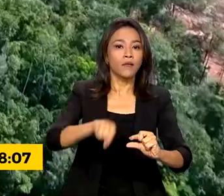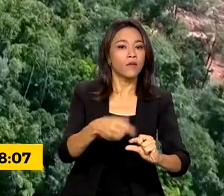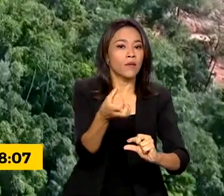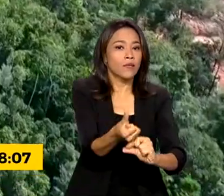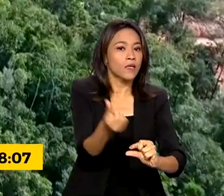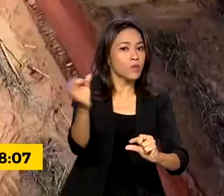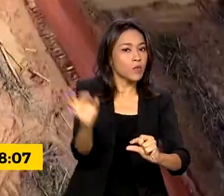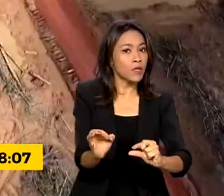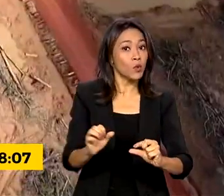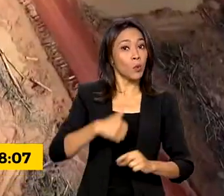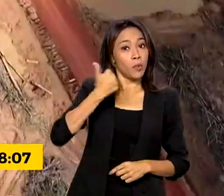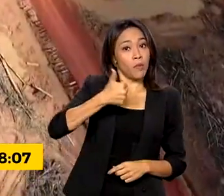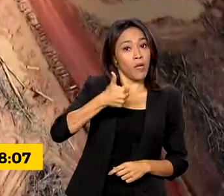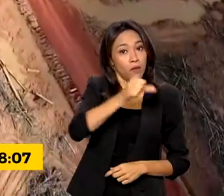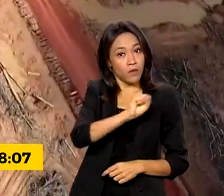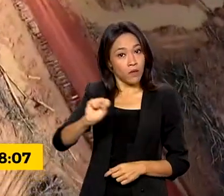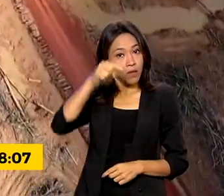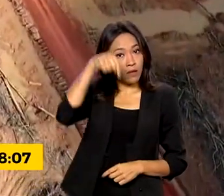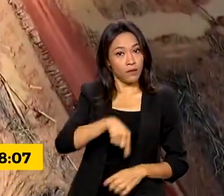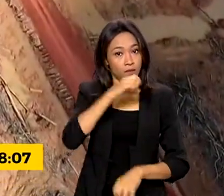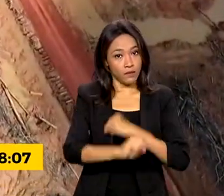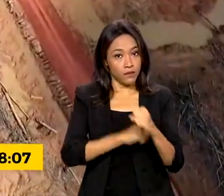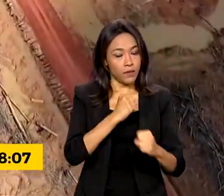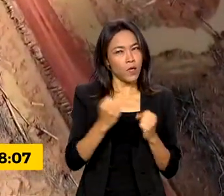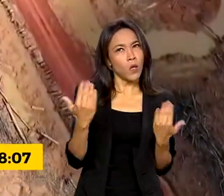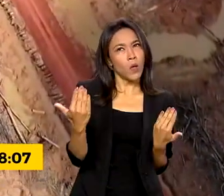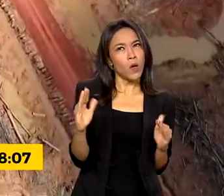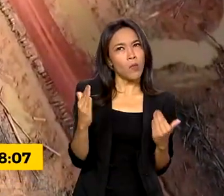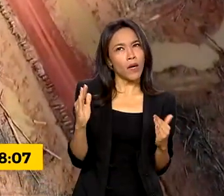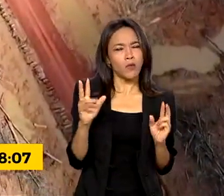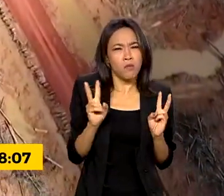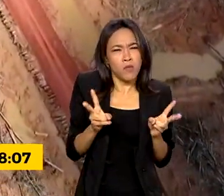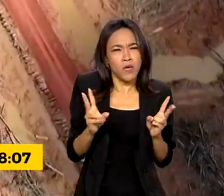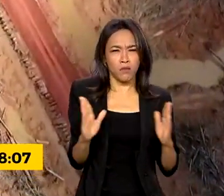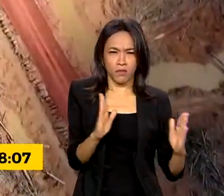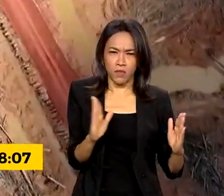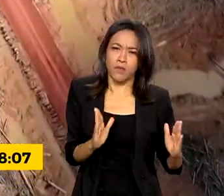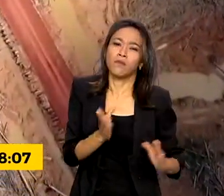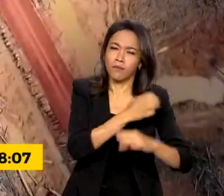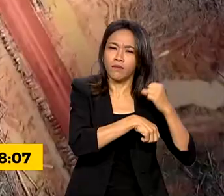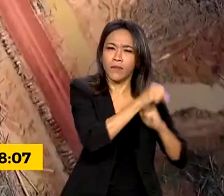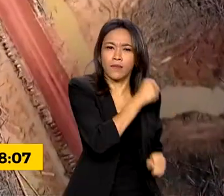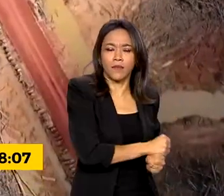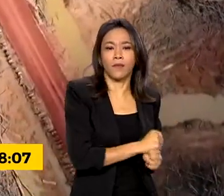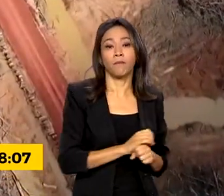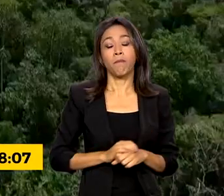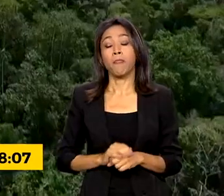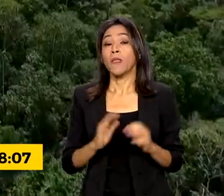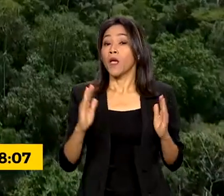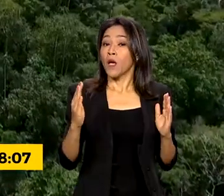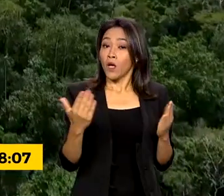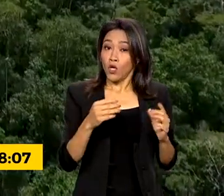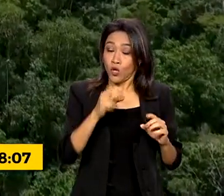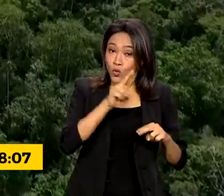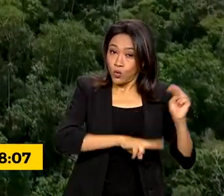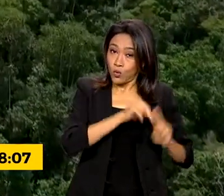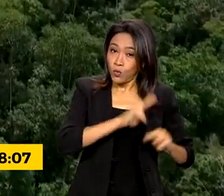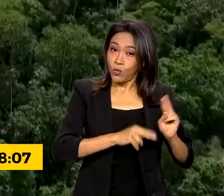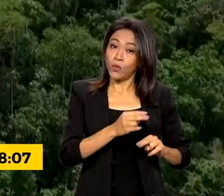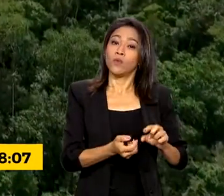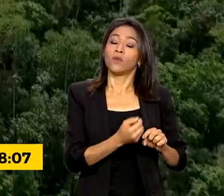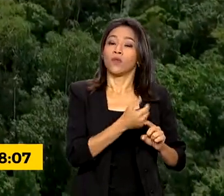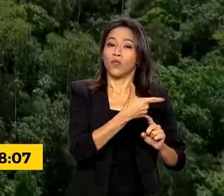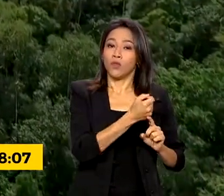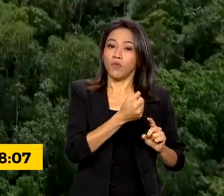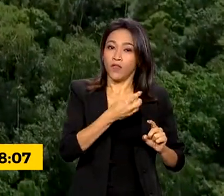% no primeiro semestre deste ano, em relação ao mesmo período do ano passado. Na comparação entre junho de 2023